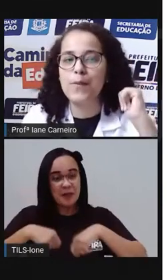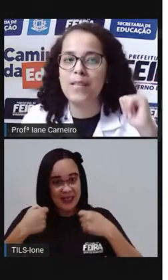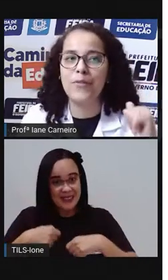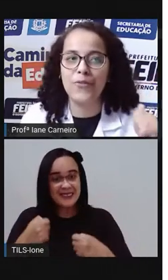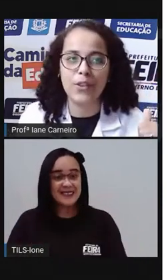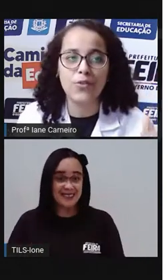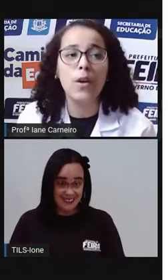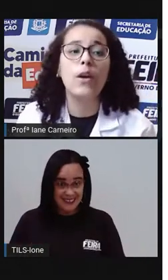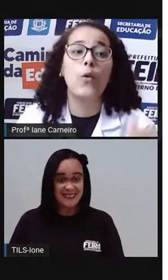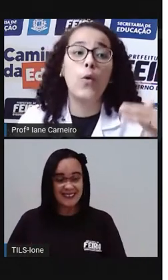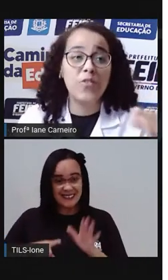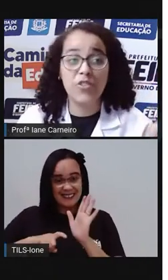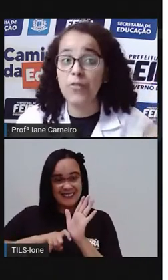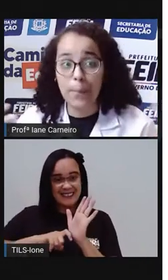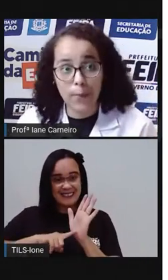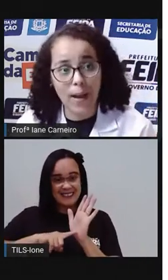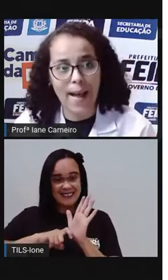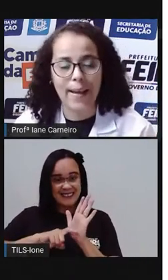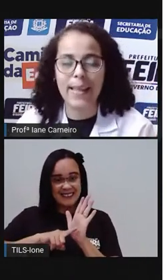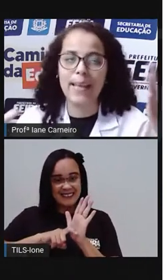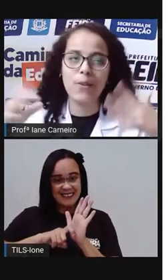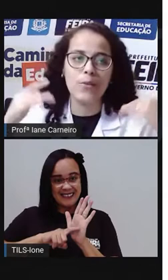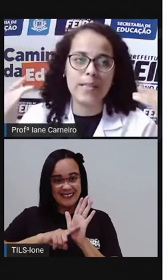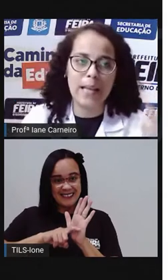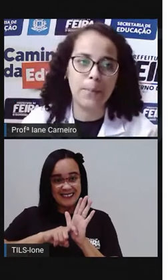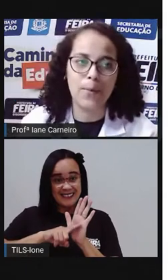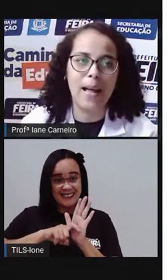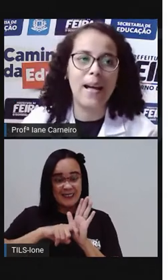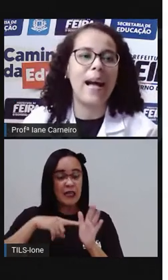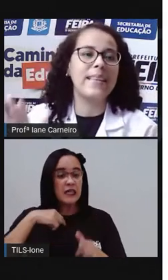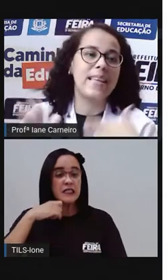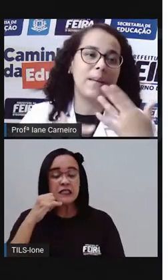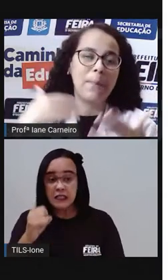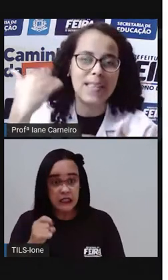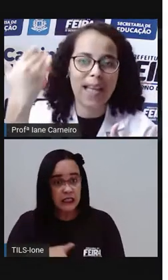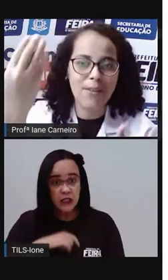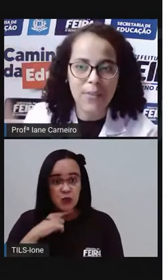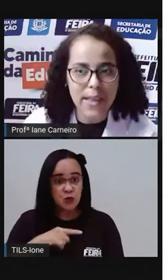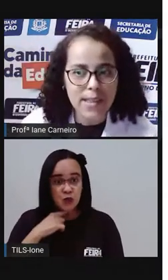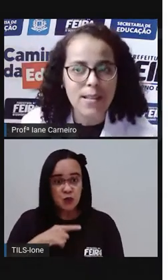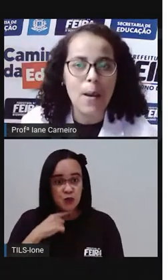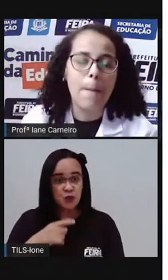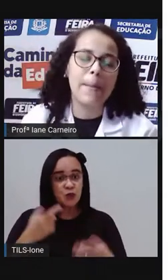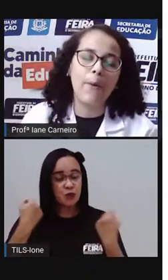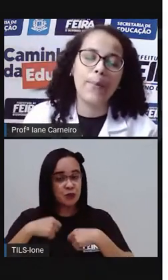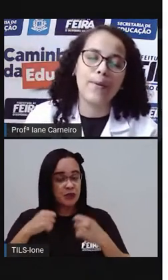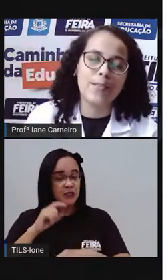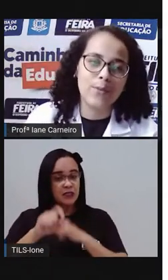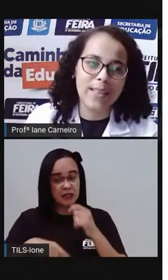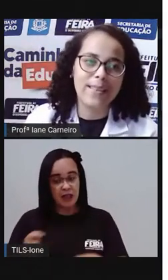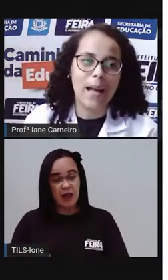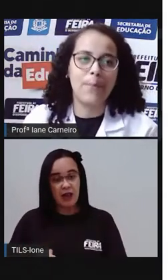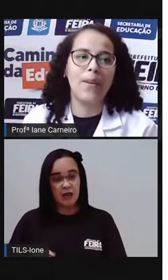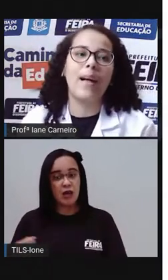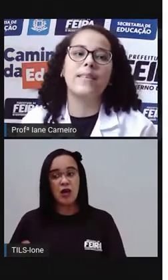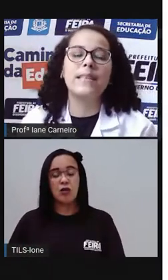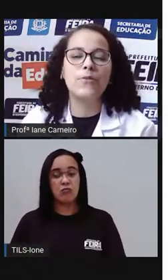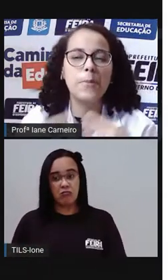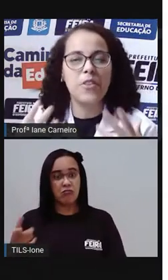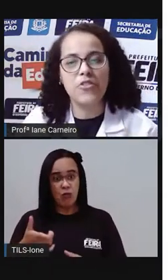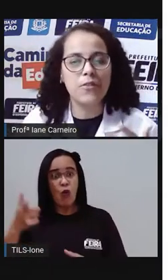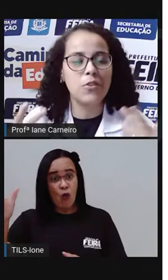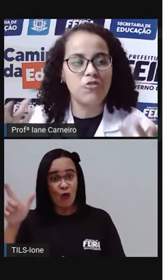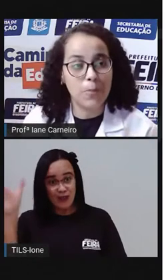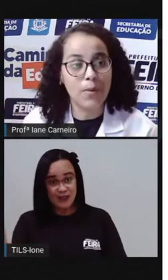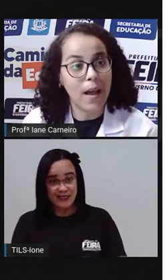nós vimos lá no vídeo, o objetivo é pular. Quem não consegue pular, aí tem que passar a vez para o próximo tentar pular. Então,